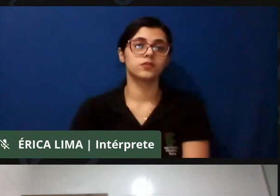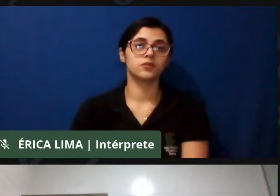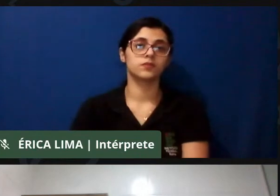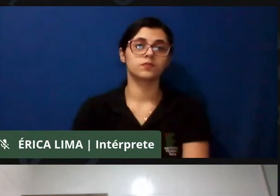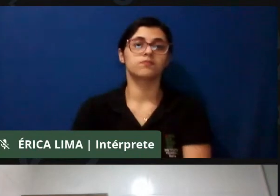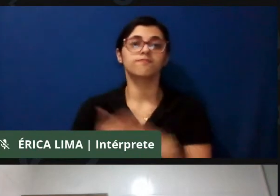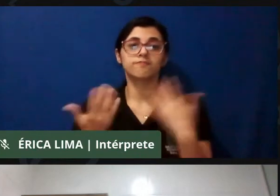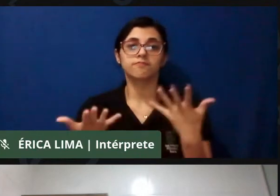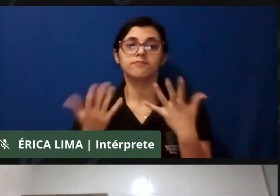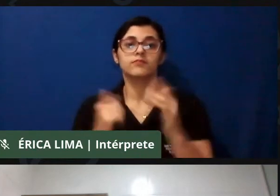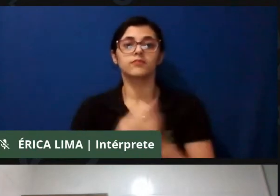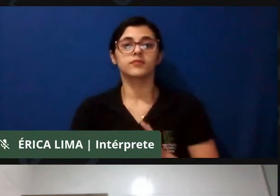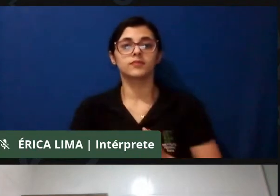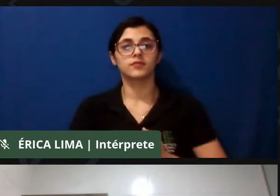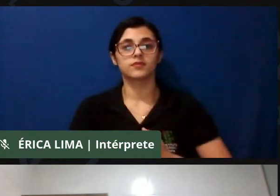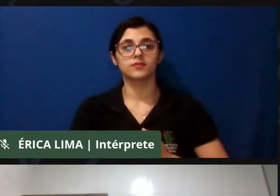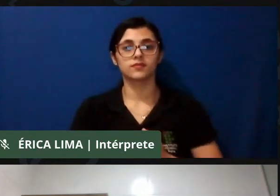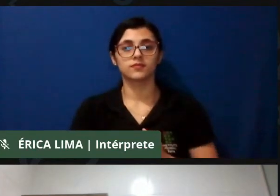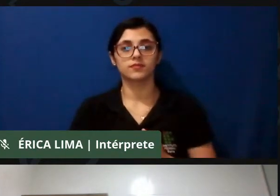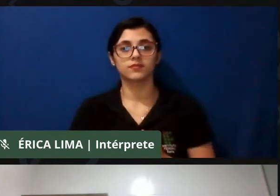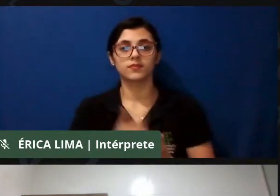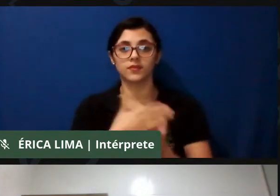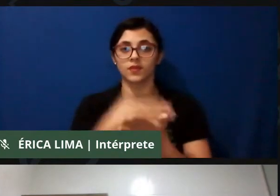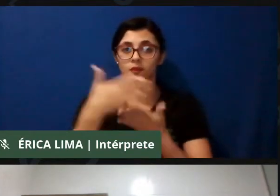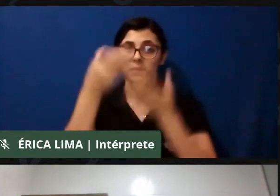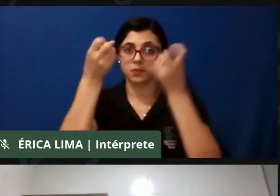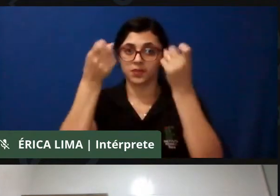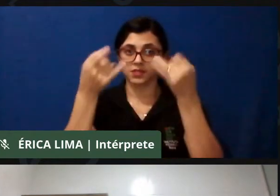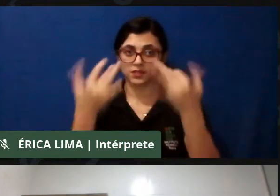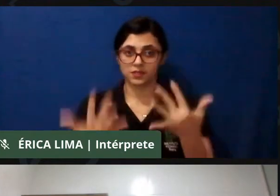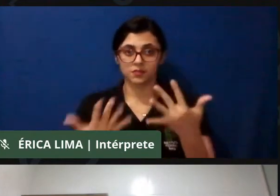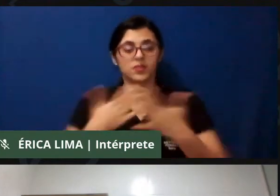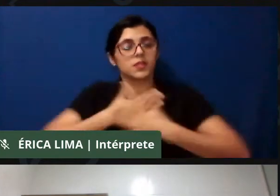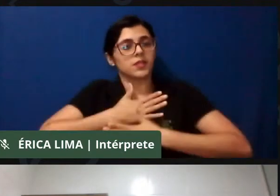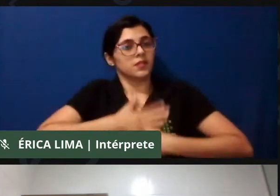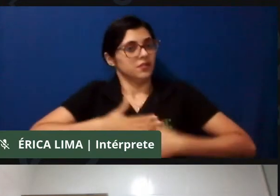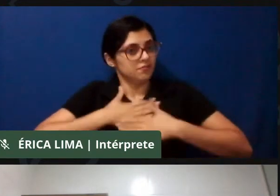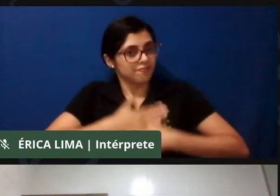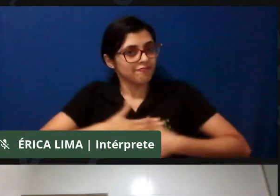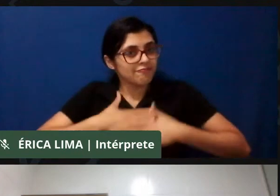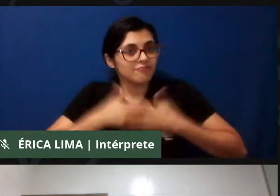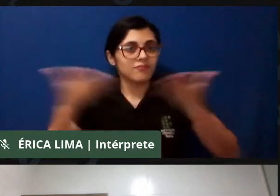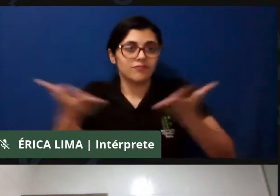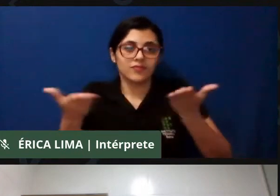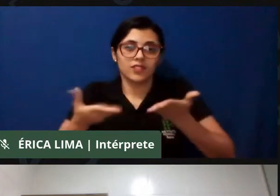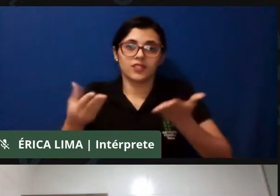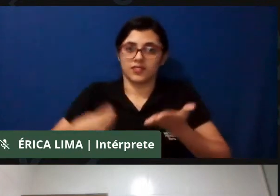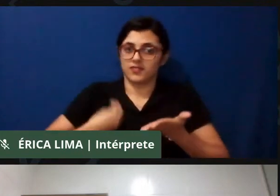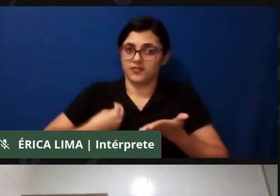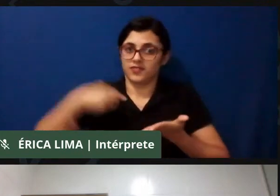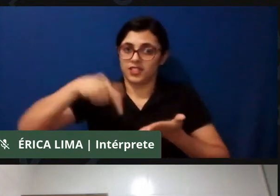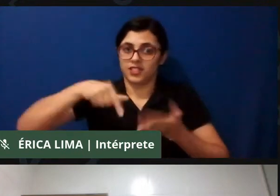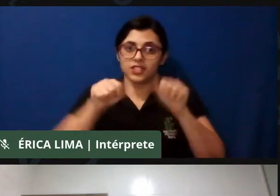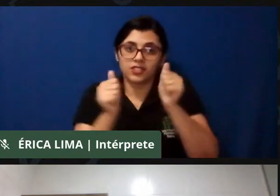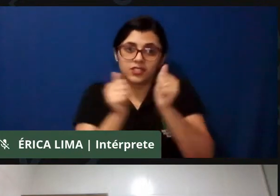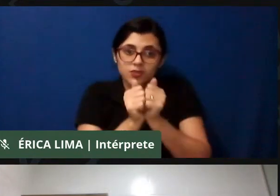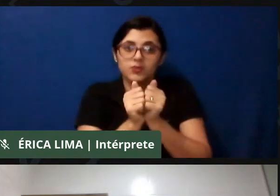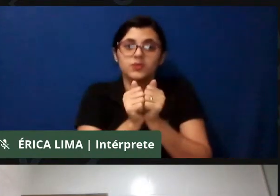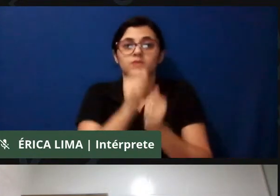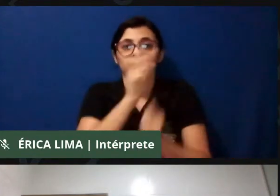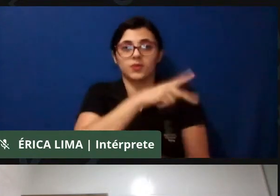Dizer da... Começar essa fala dentro da satisfação que é dividir essa mesa com o professor Tiago Rodrigues, né,